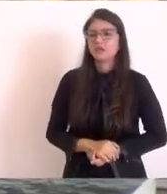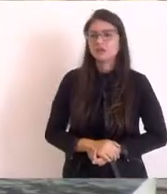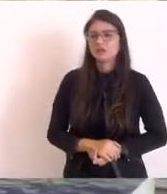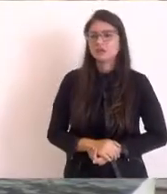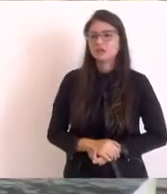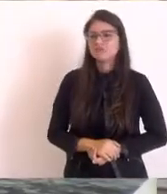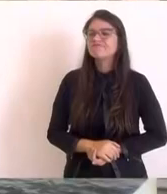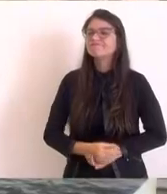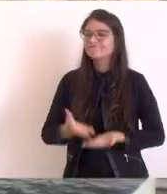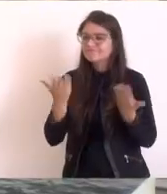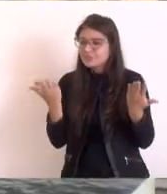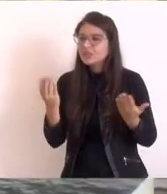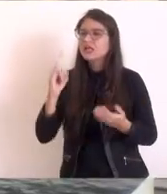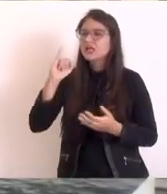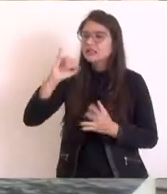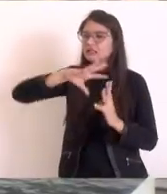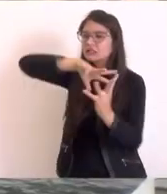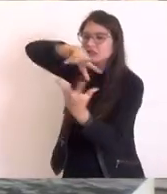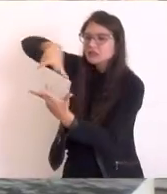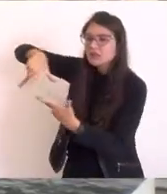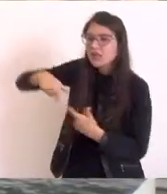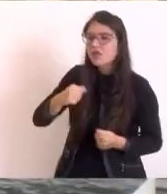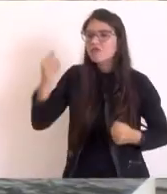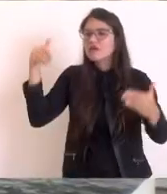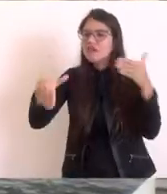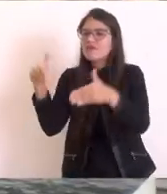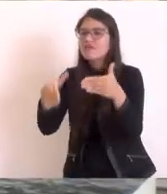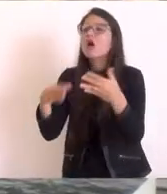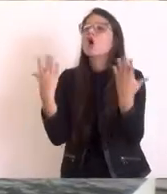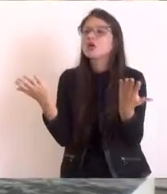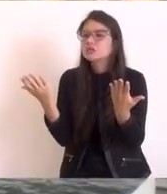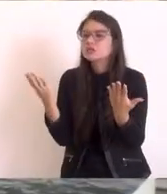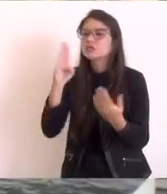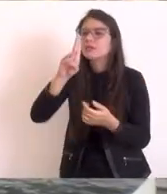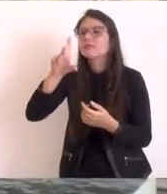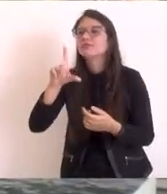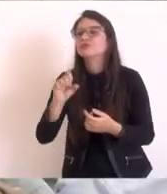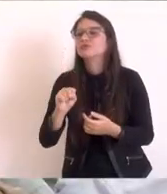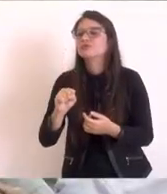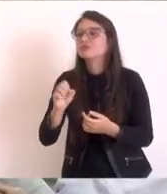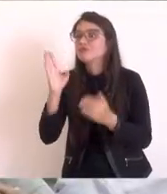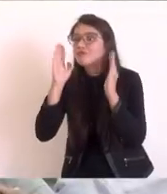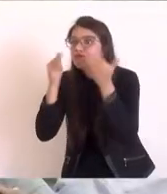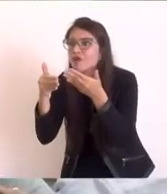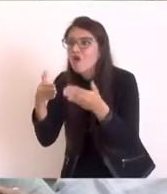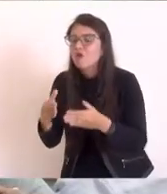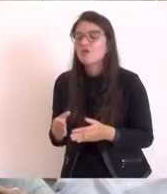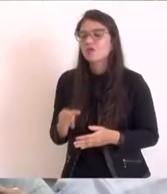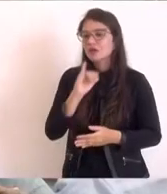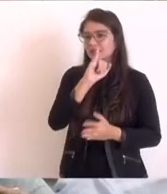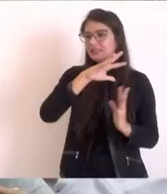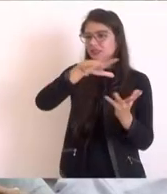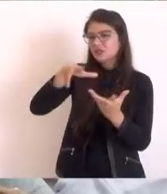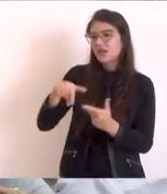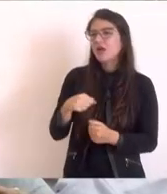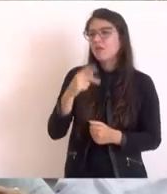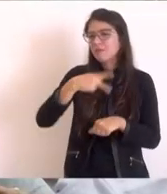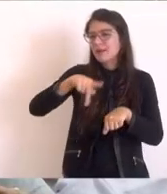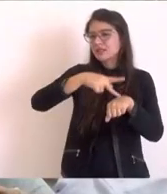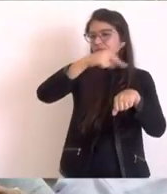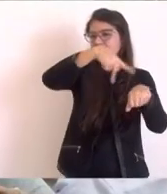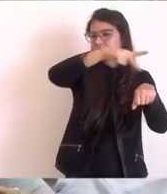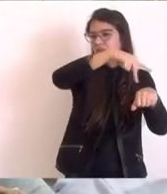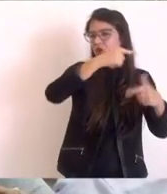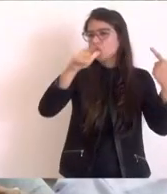cereja do bolo é a cidade de armação de Búzios. Rodrigo, uma cidade colada no teu aeroporto.